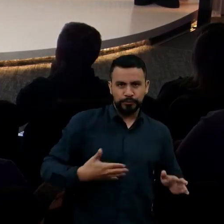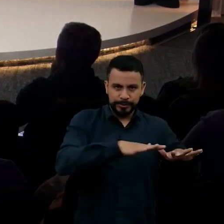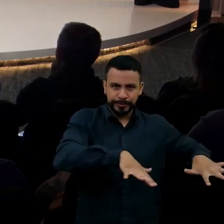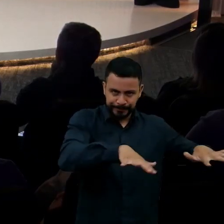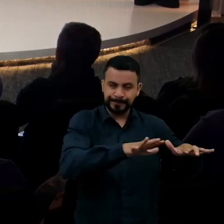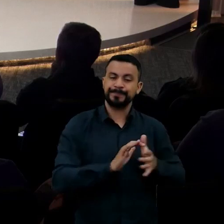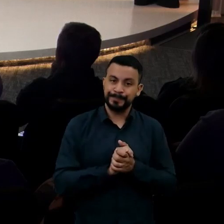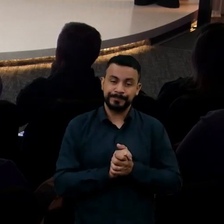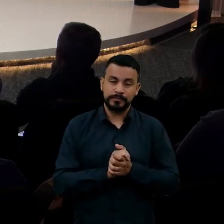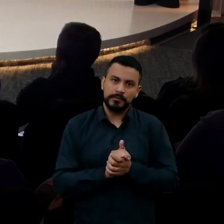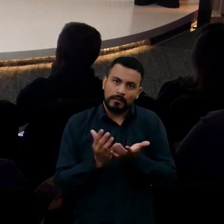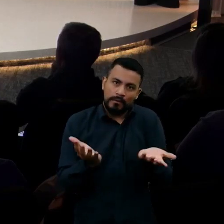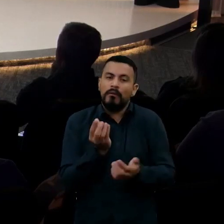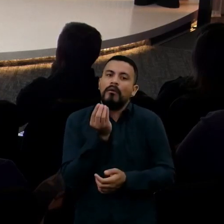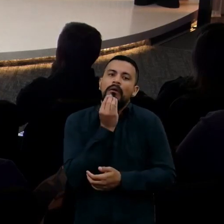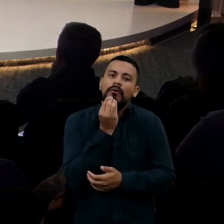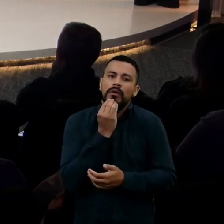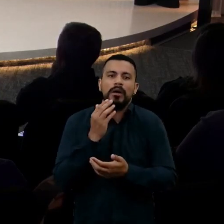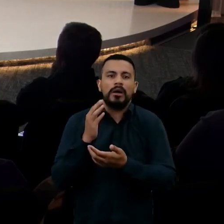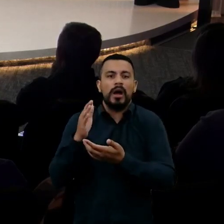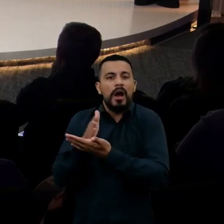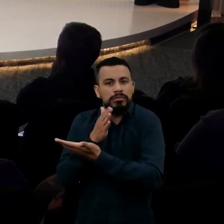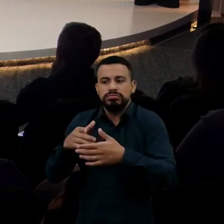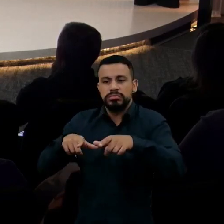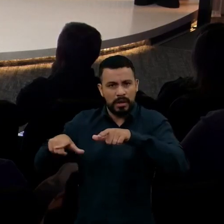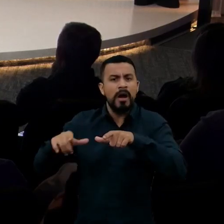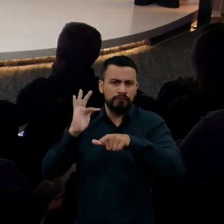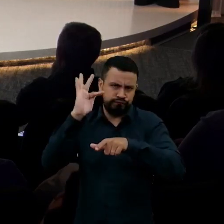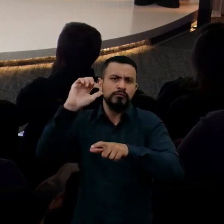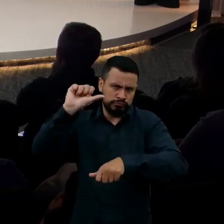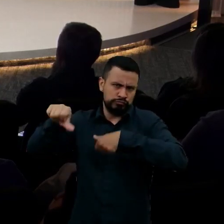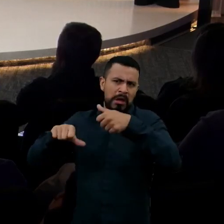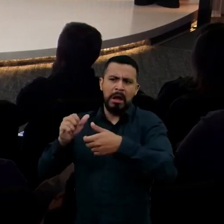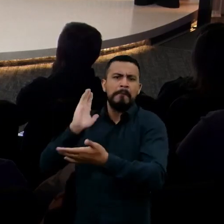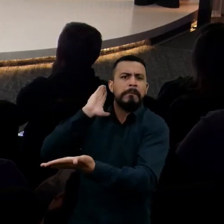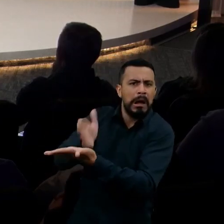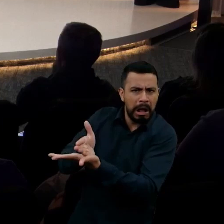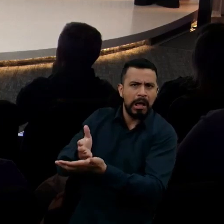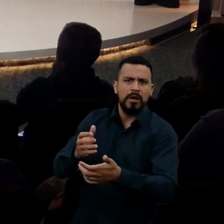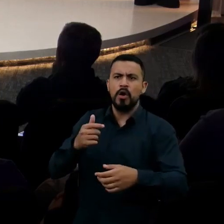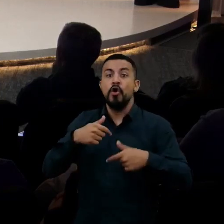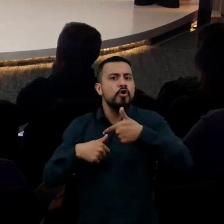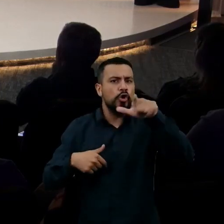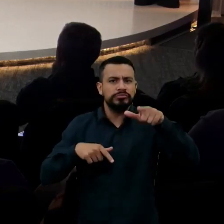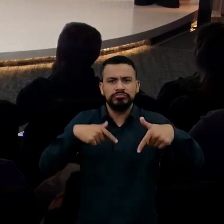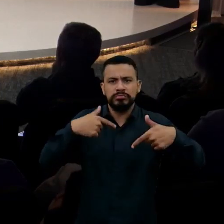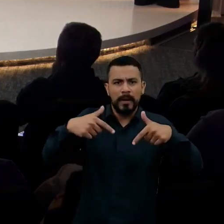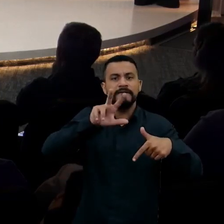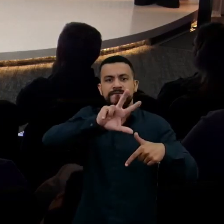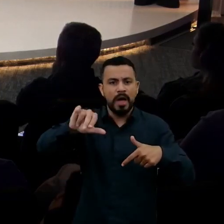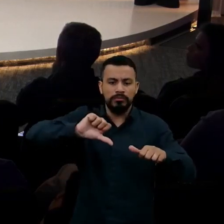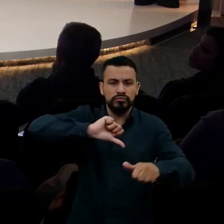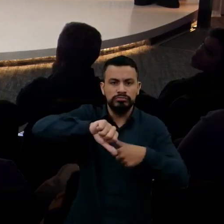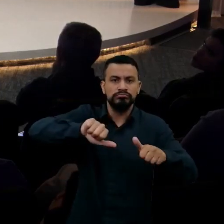claro que algumas tarefas serão mudadas, removidas, outras serão melhores, e outras vão se expandir com novas